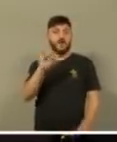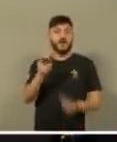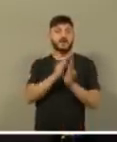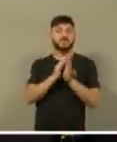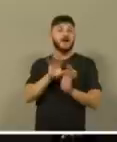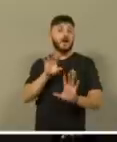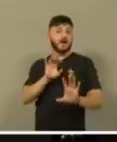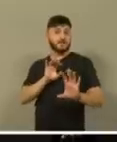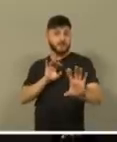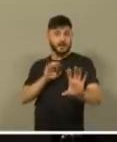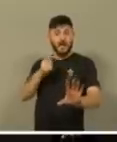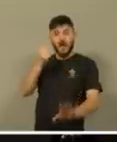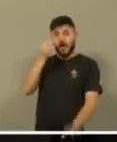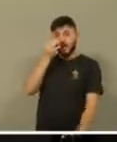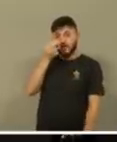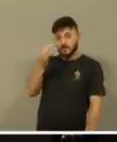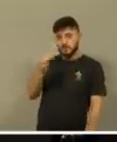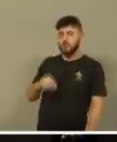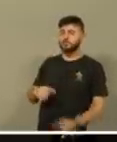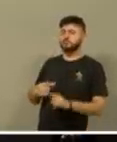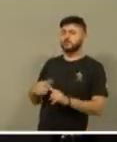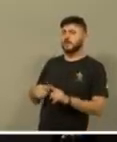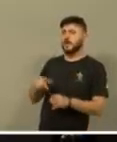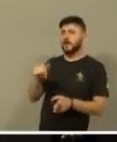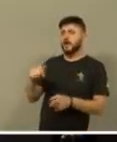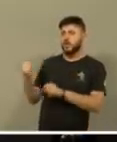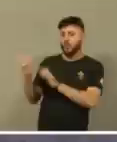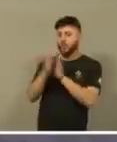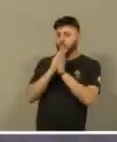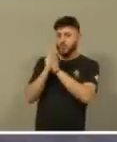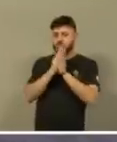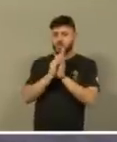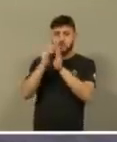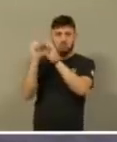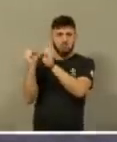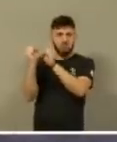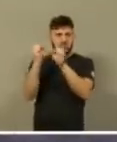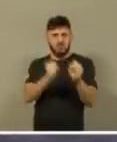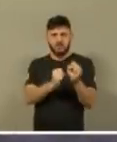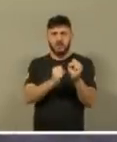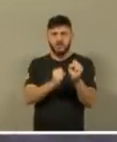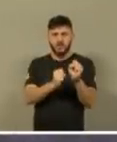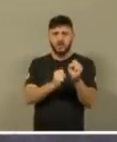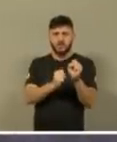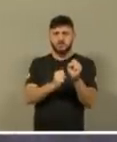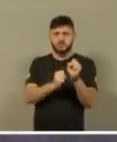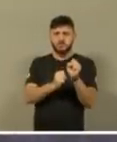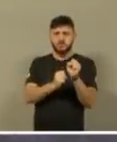a oração é a mais poderosa arma, enquanto isso por favor eu preciso de mais um texto,